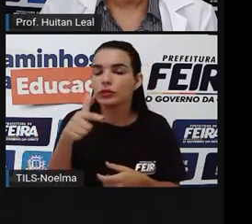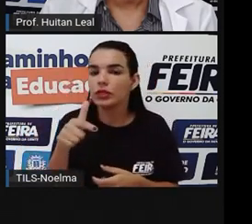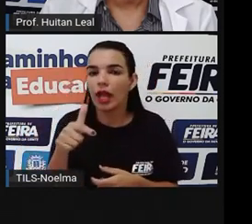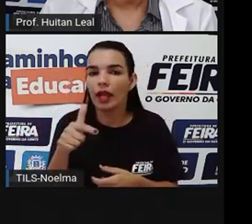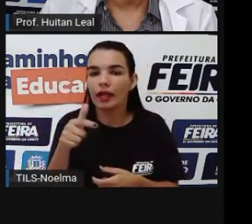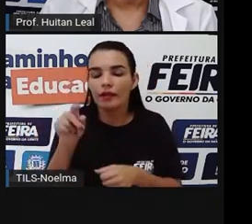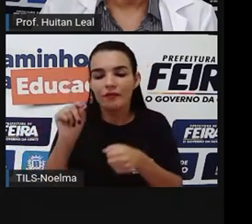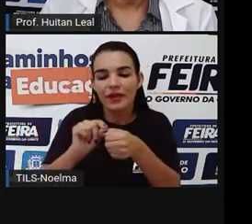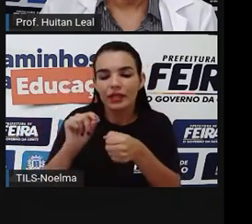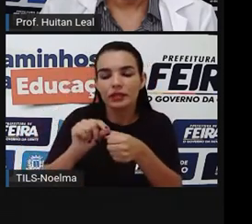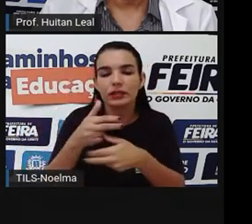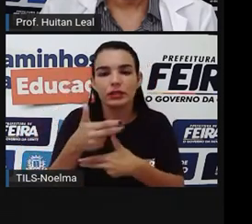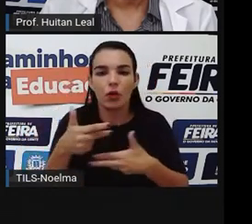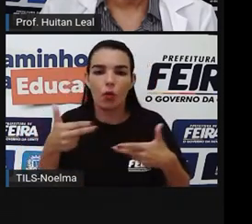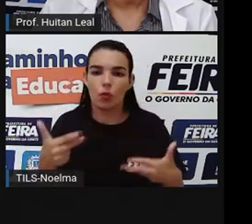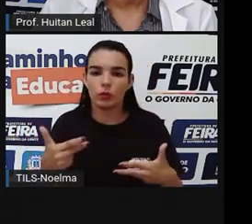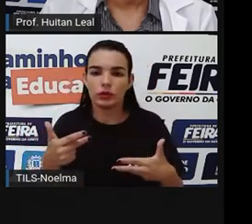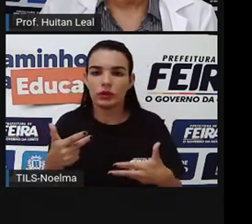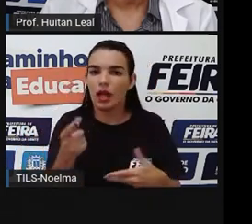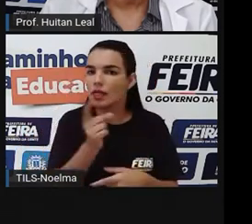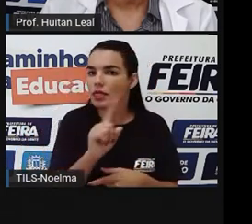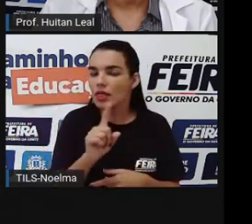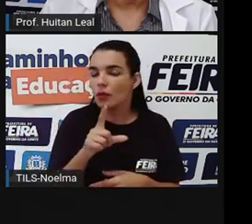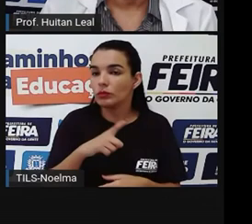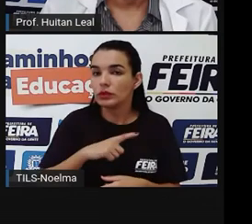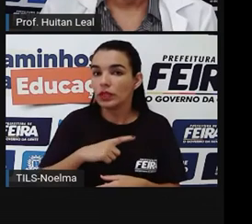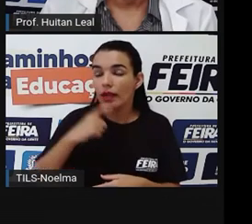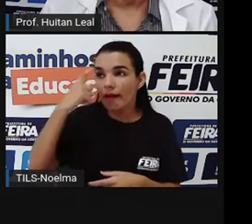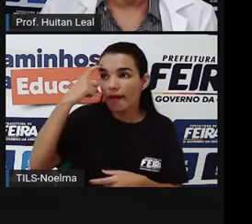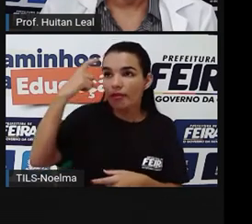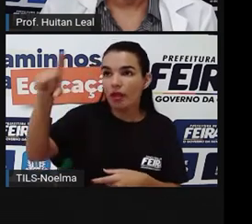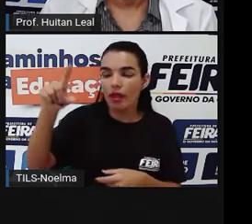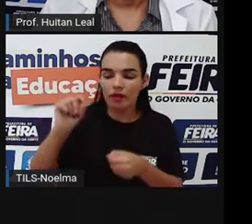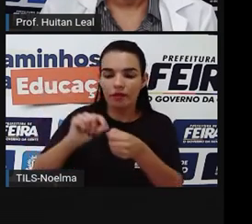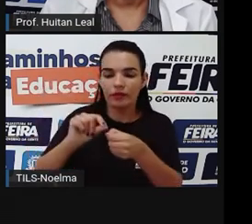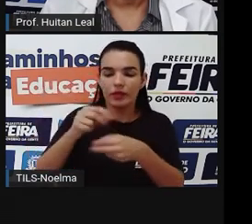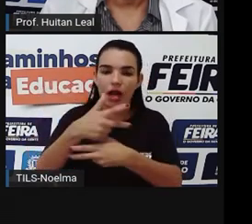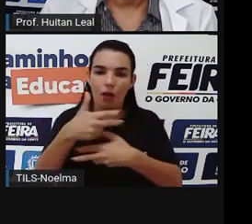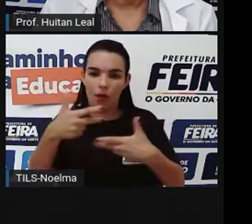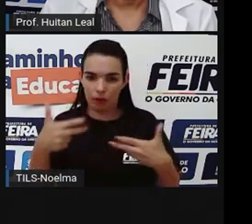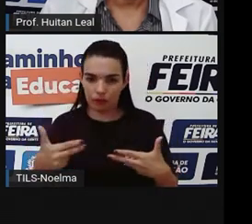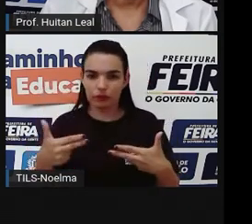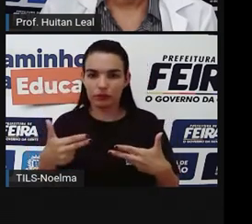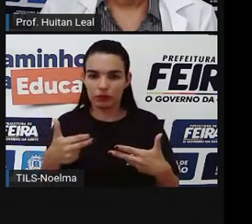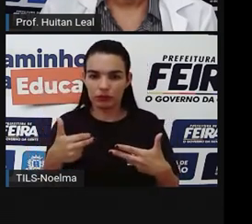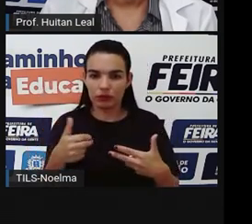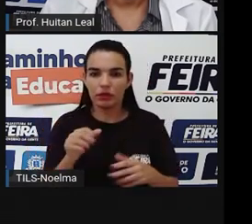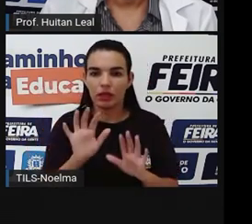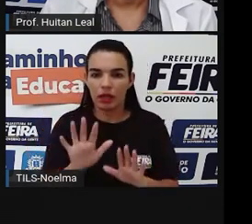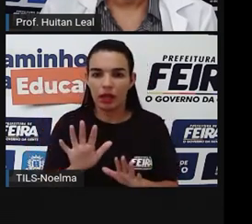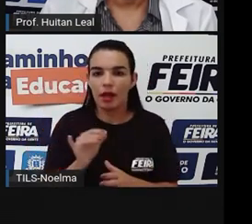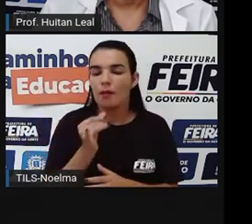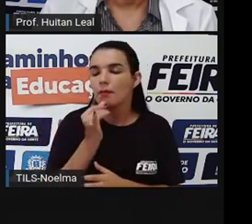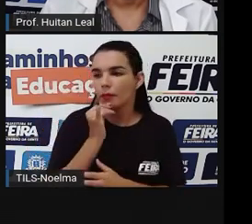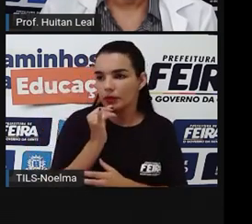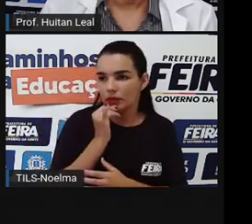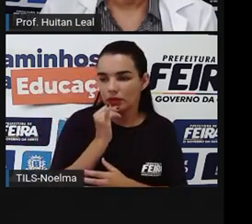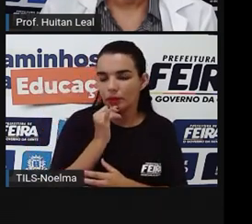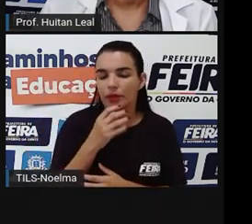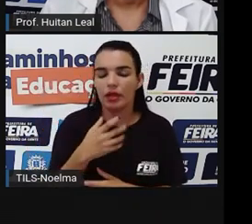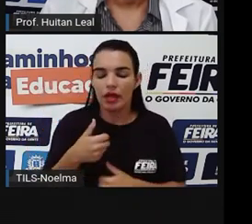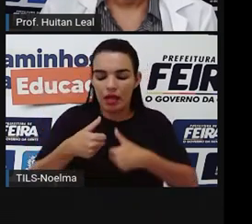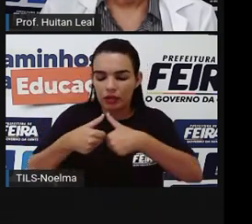ações. Eles não me dão ideias de ação. Ok? Fica resfriado. Não é uma ação. Uma pessoa